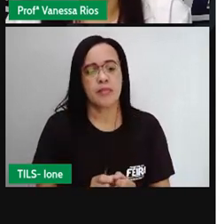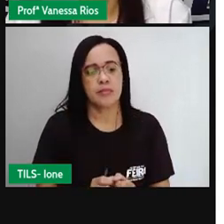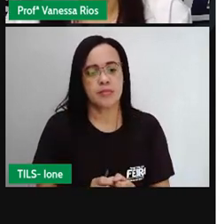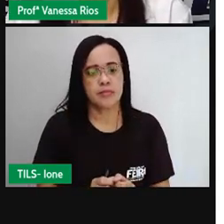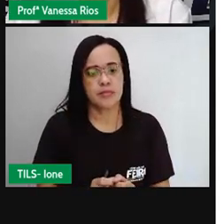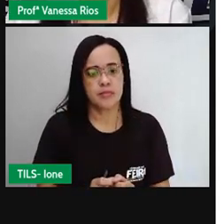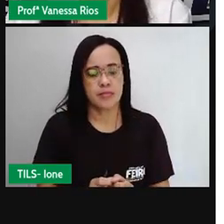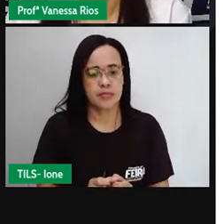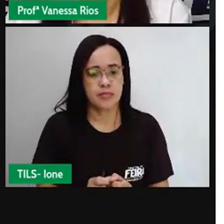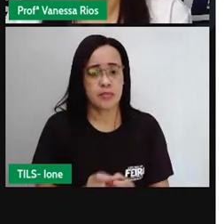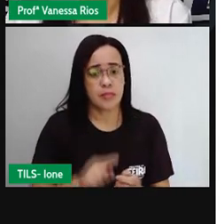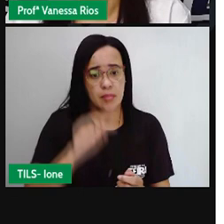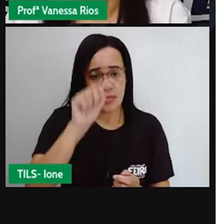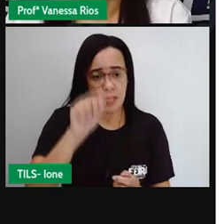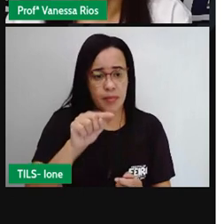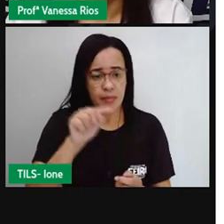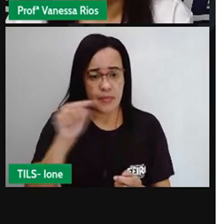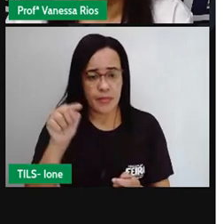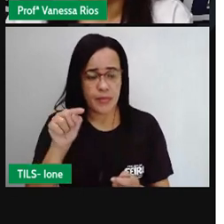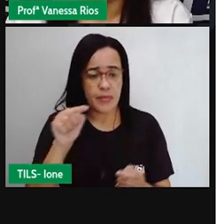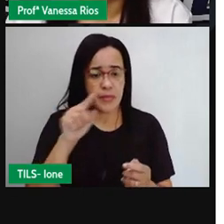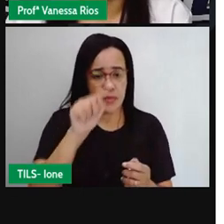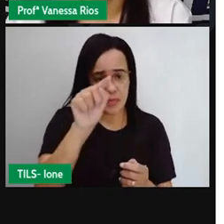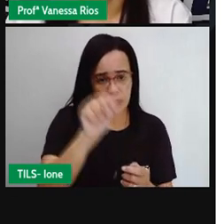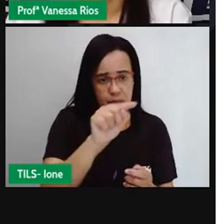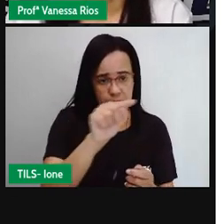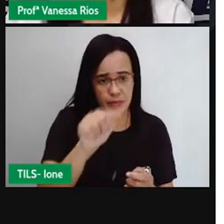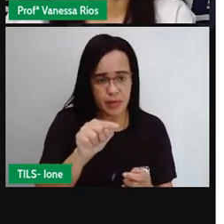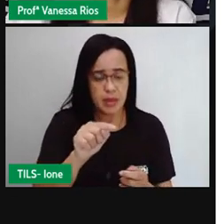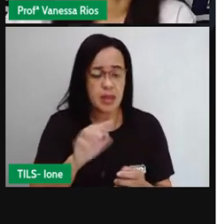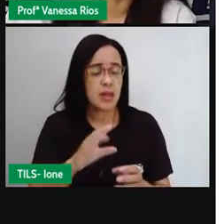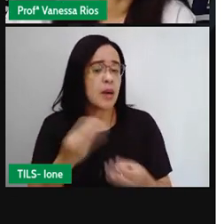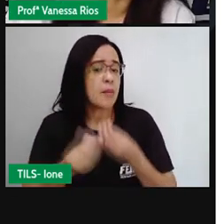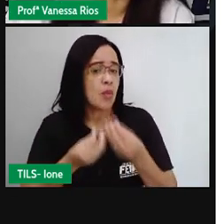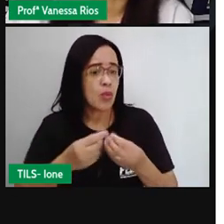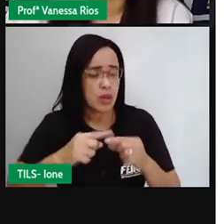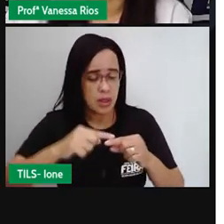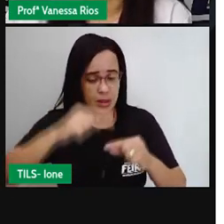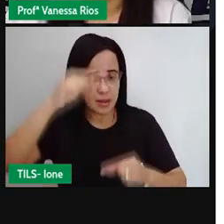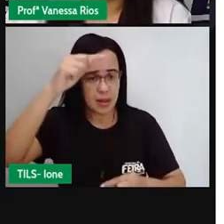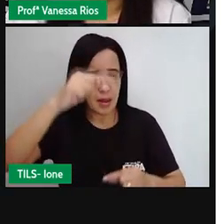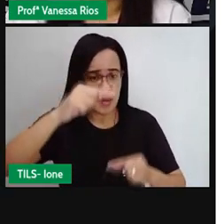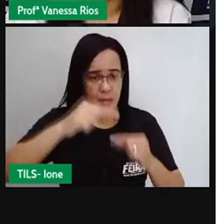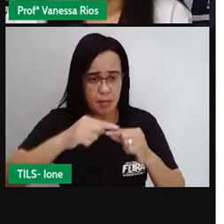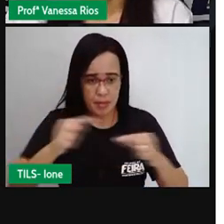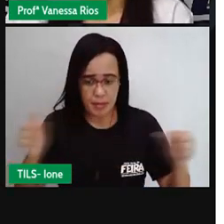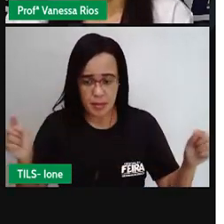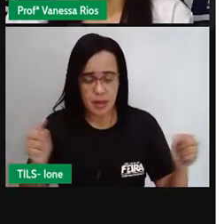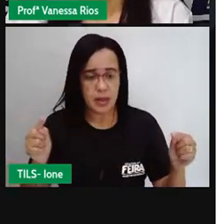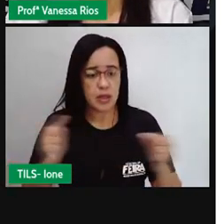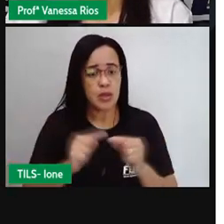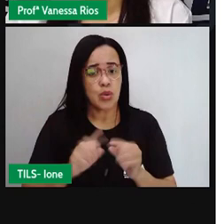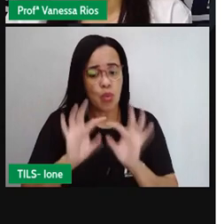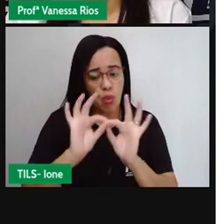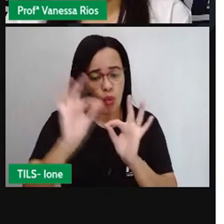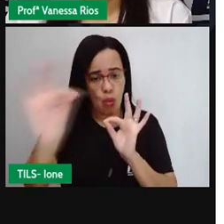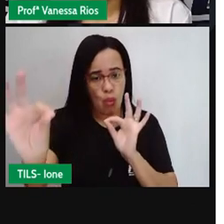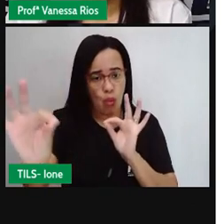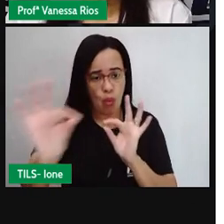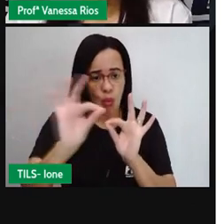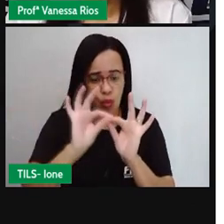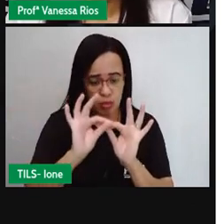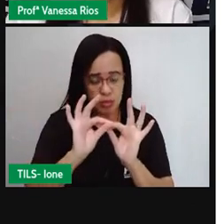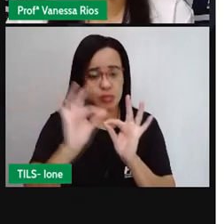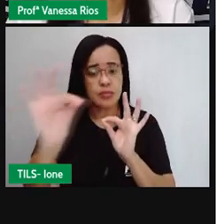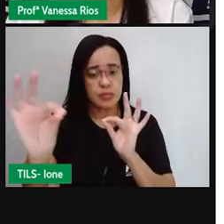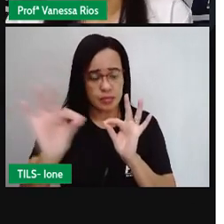juntam, tem tamanhos, né? Tem distâncias diferentes. E é justamente nesse espaço que é medido o grau